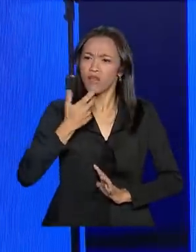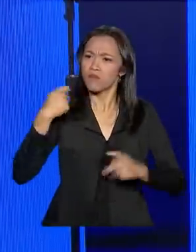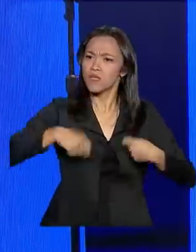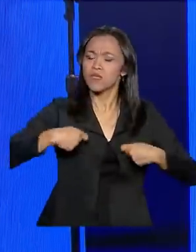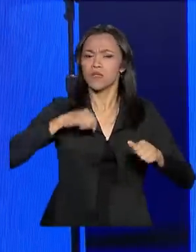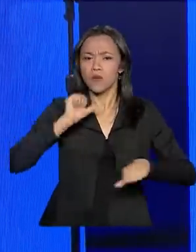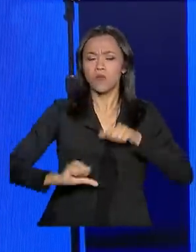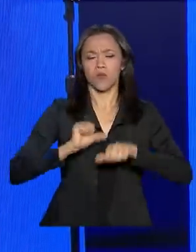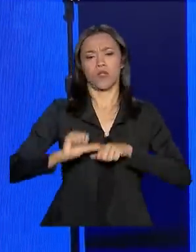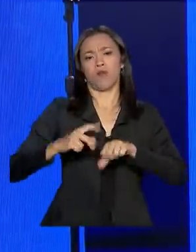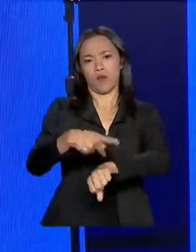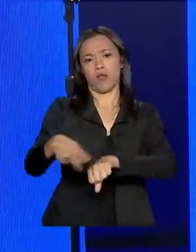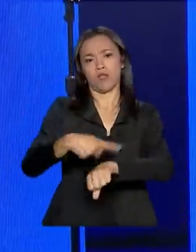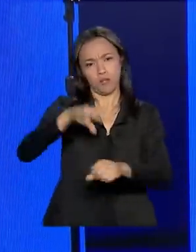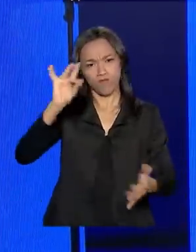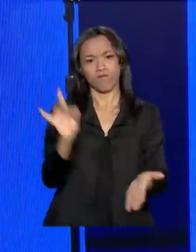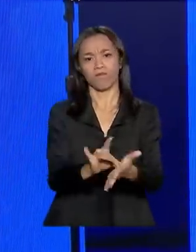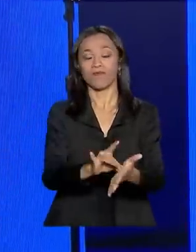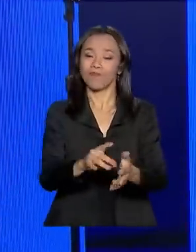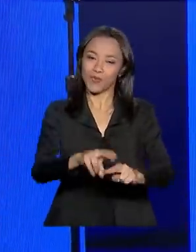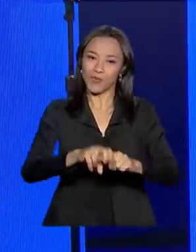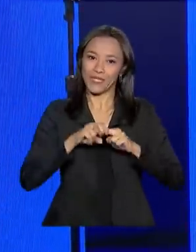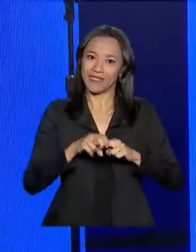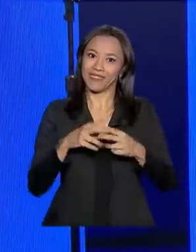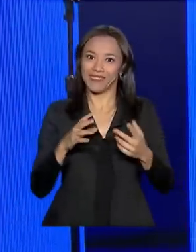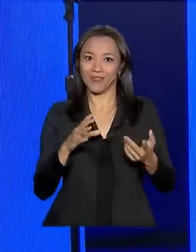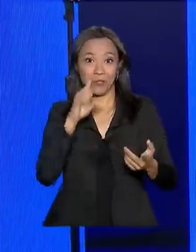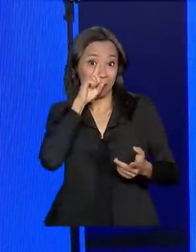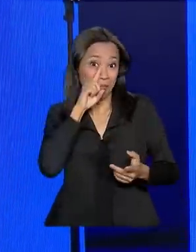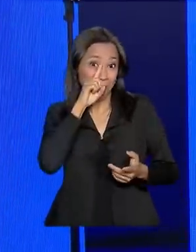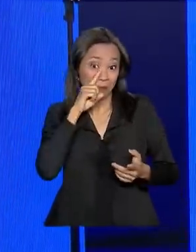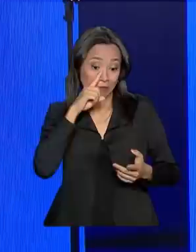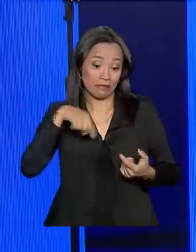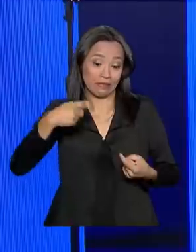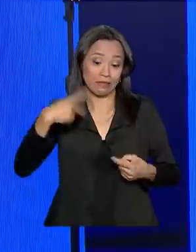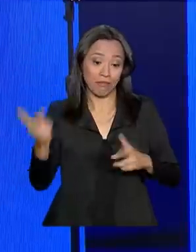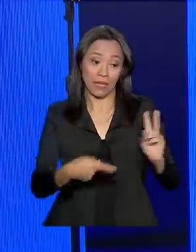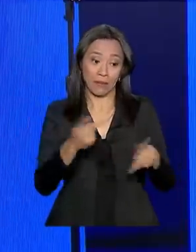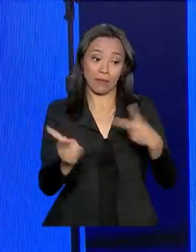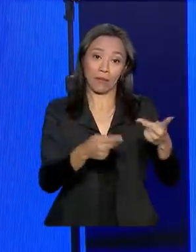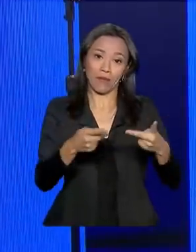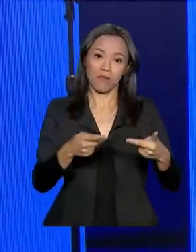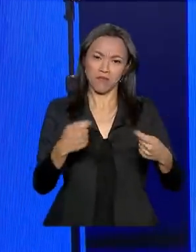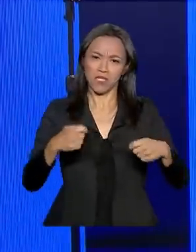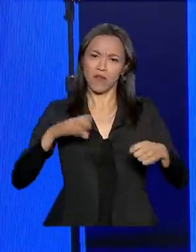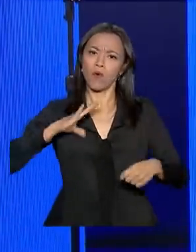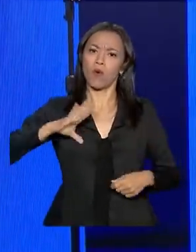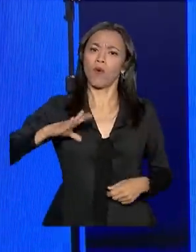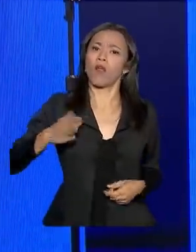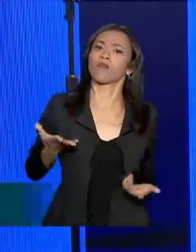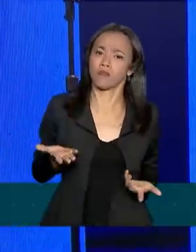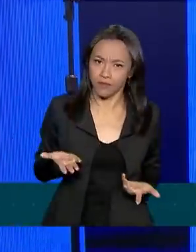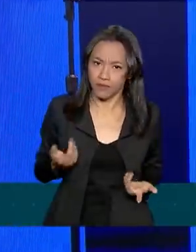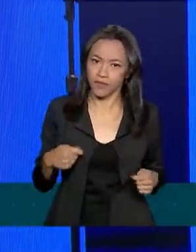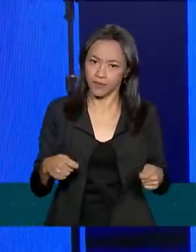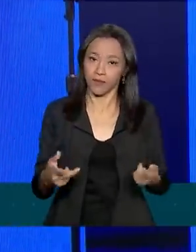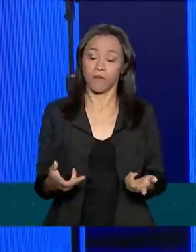verdade. E, para isso, a gente tinha que arriscar. Tudo que vi de errado acontecendo